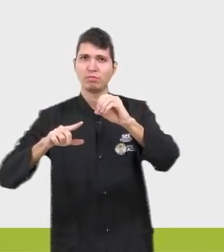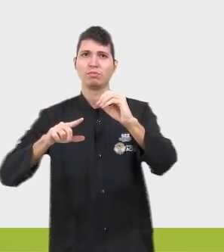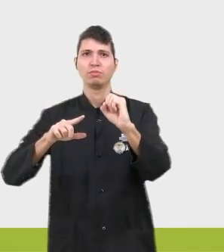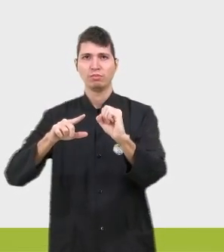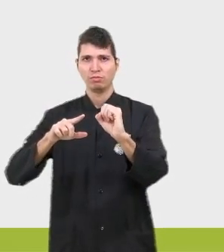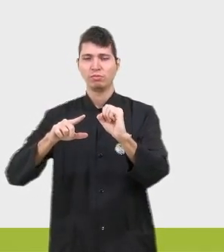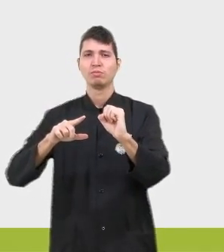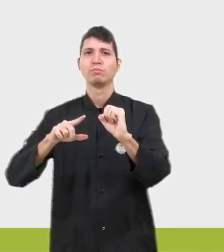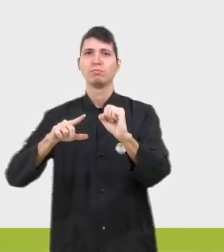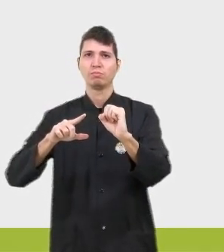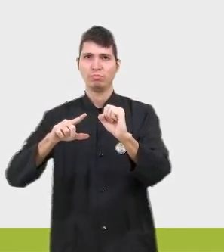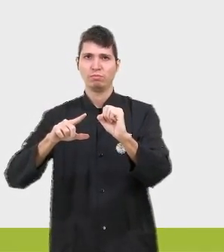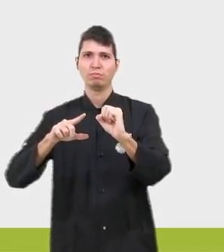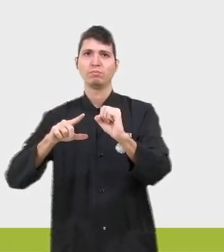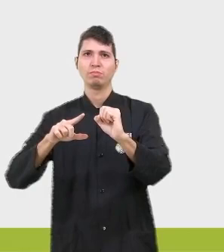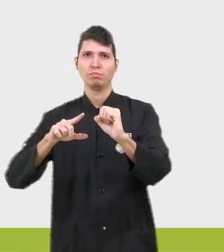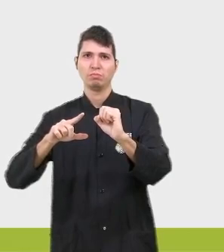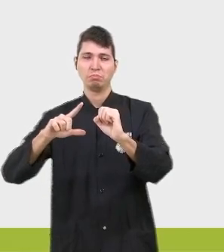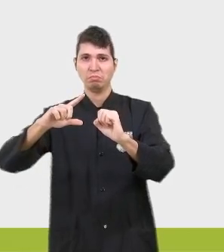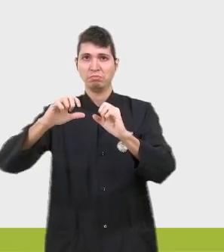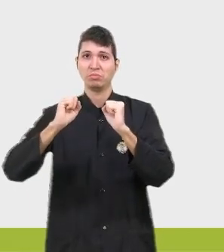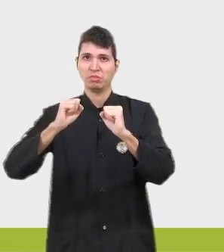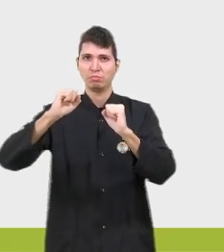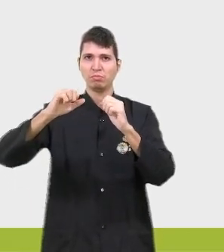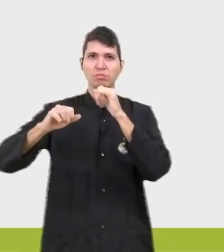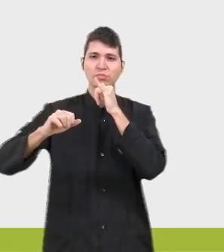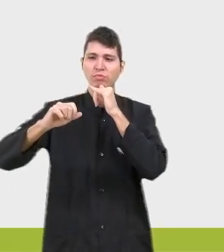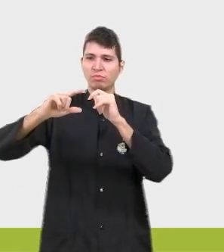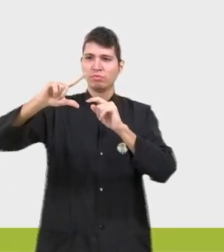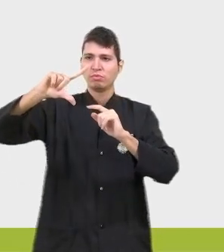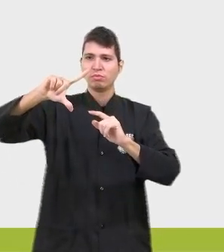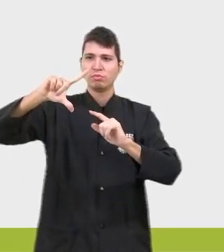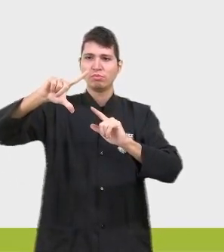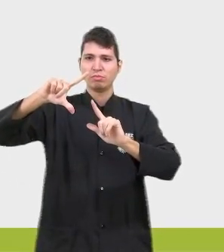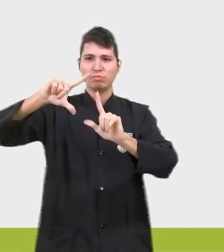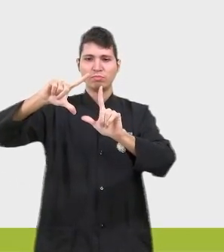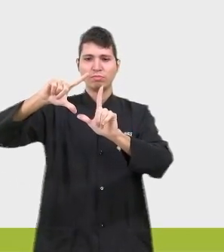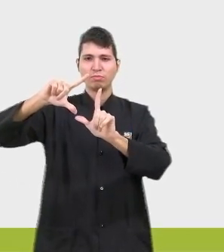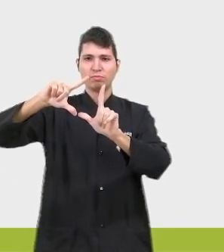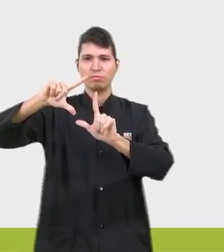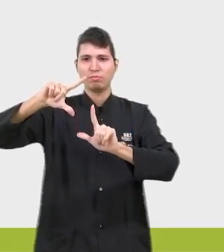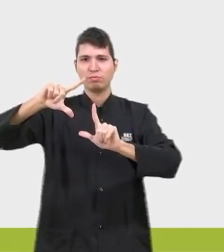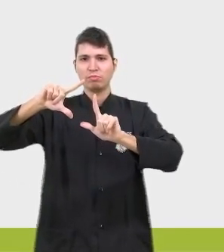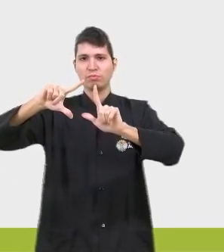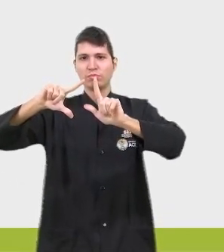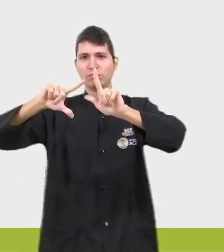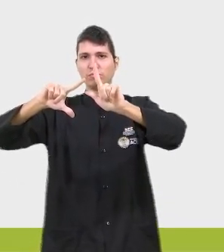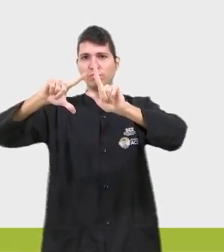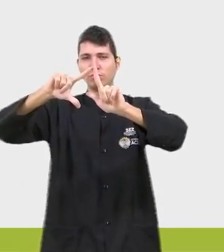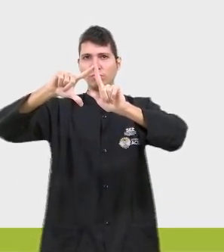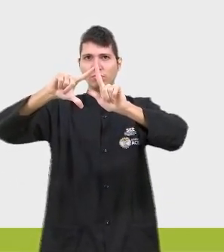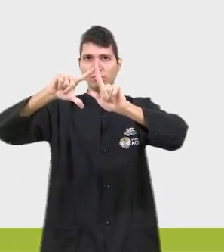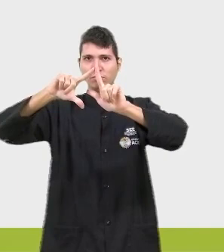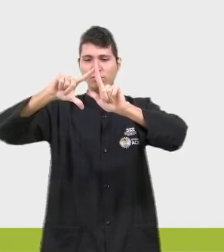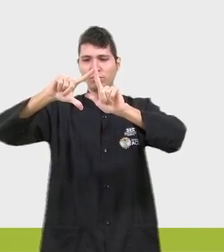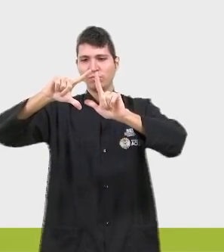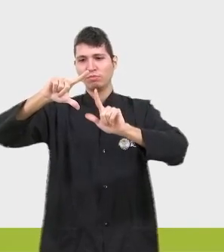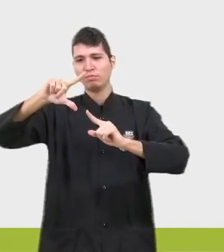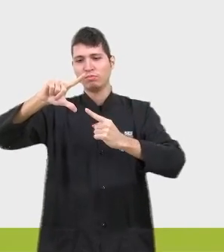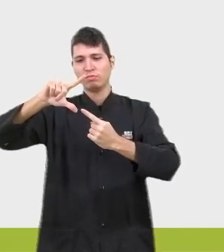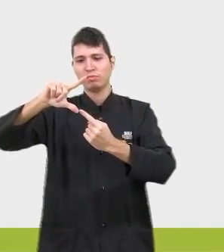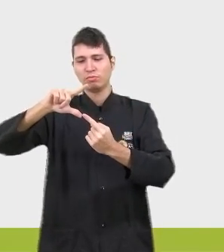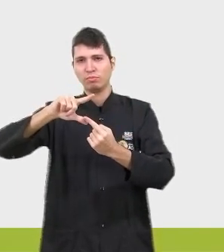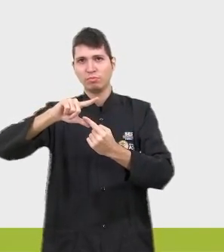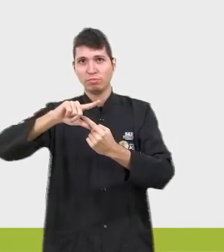triângulo qualquer, elas são tanto lados diferentes, tá? Tantos lados são diferentes, como seus ângulos internos